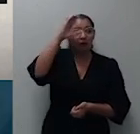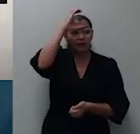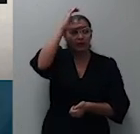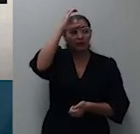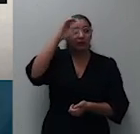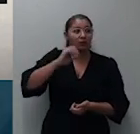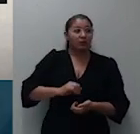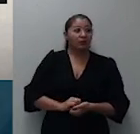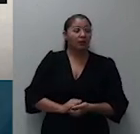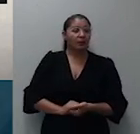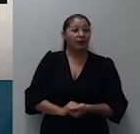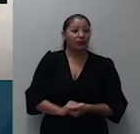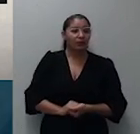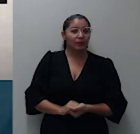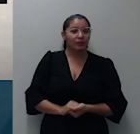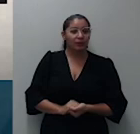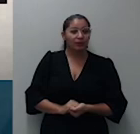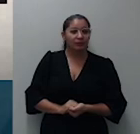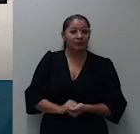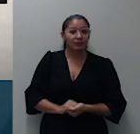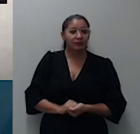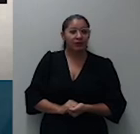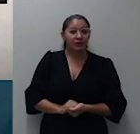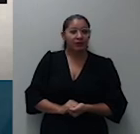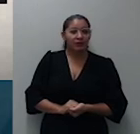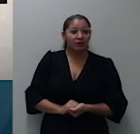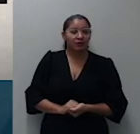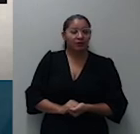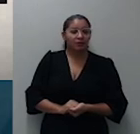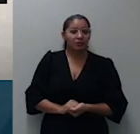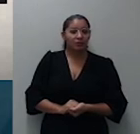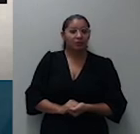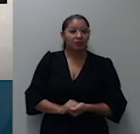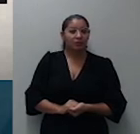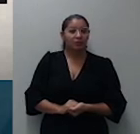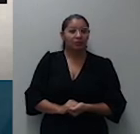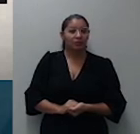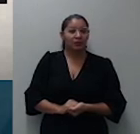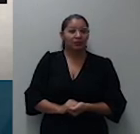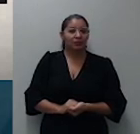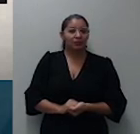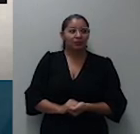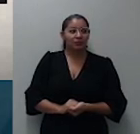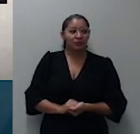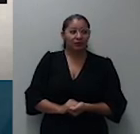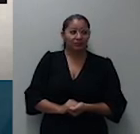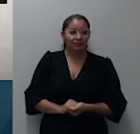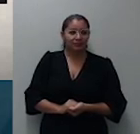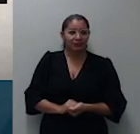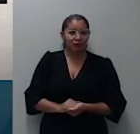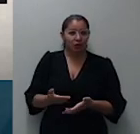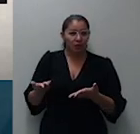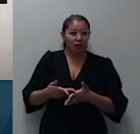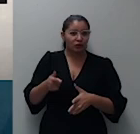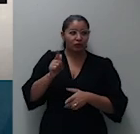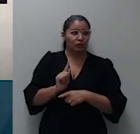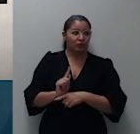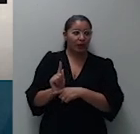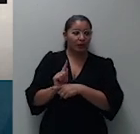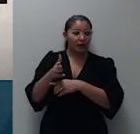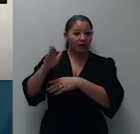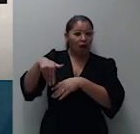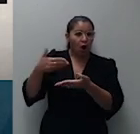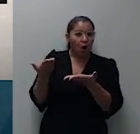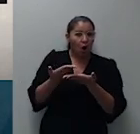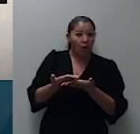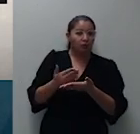conferido pelo pai aos filhos o fato de ter sido concedido a gestão de herança tia dos infantes não